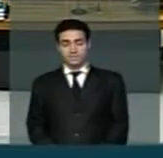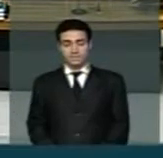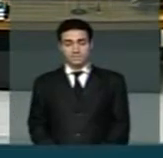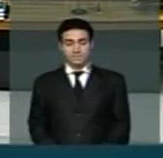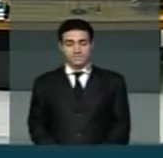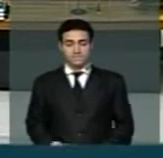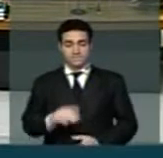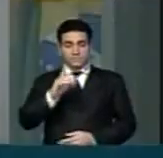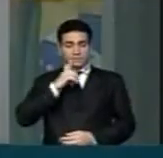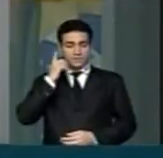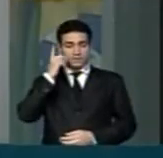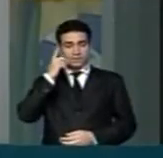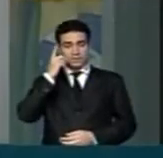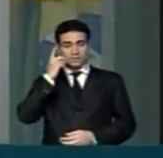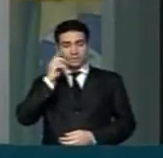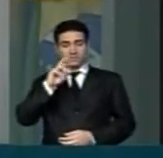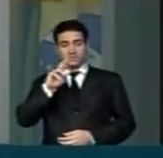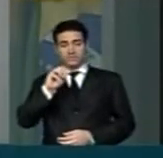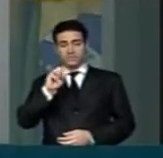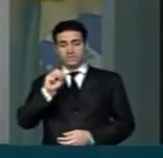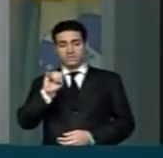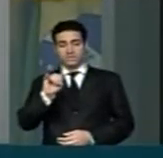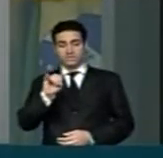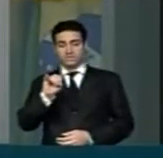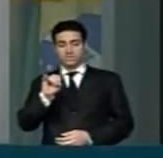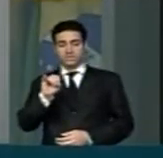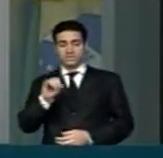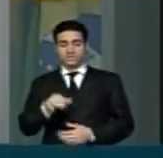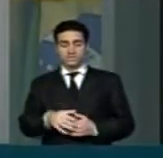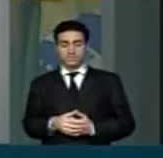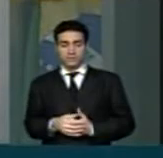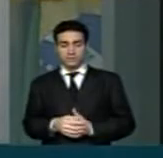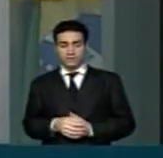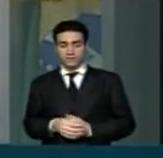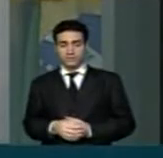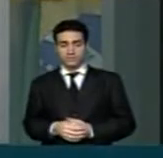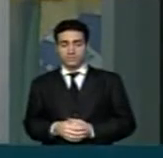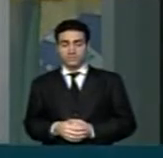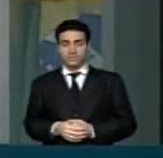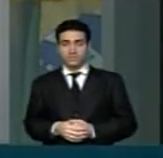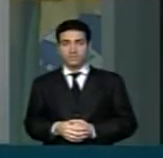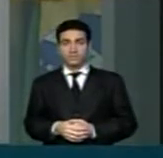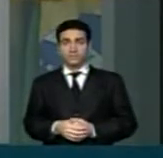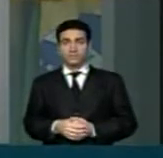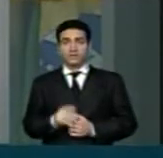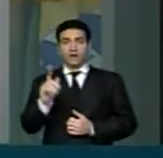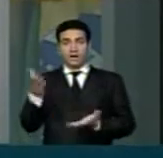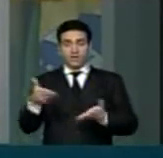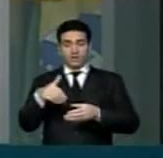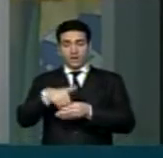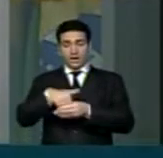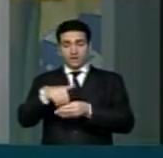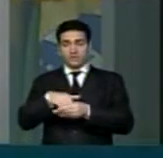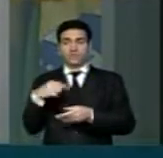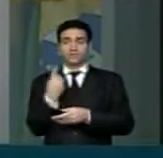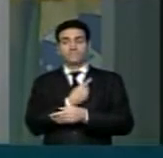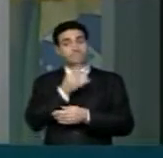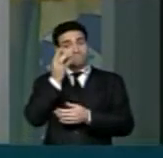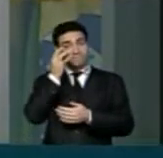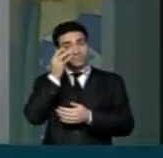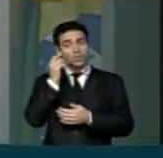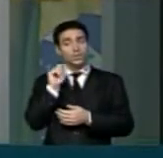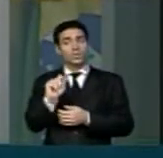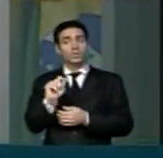Deputada Rosa de Freitas, senhores e senhoras deputados, Nessa eleição nós presenciamos algo que está